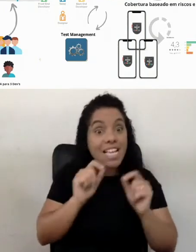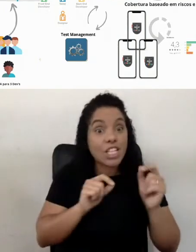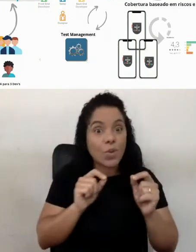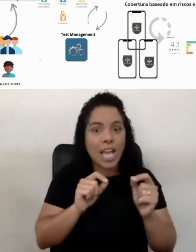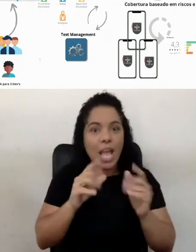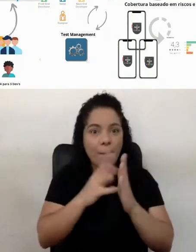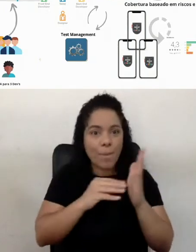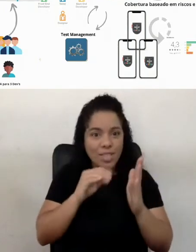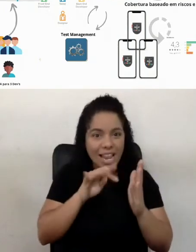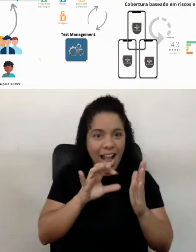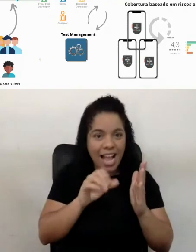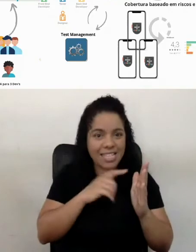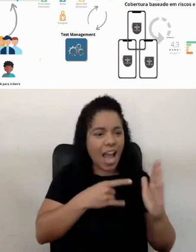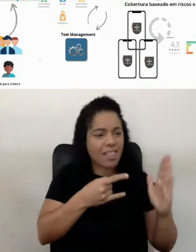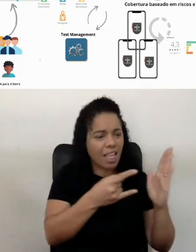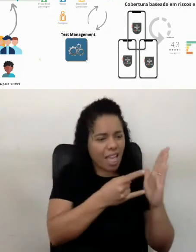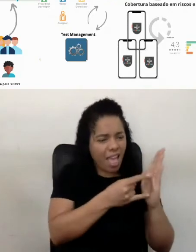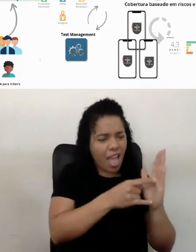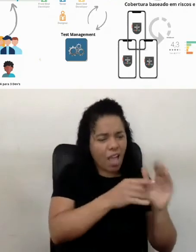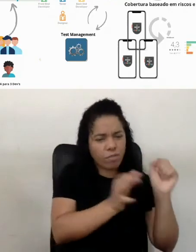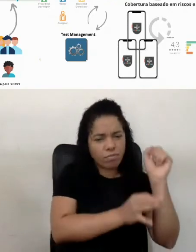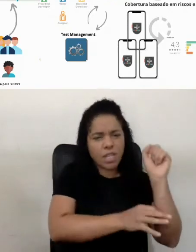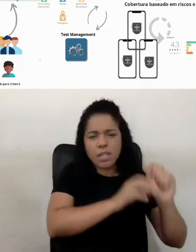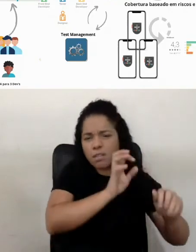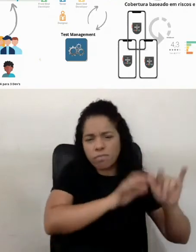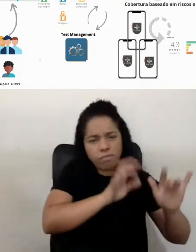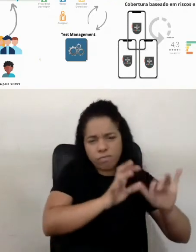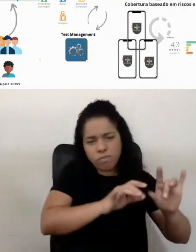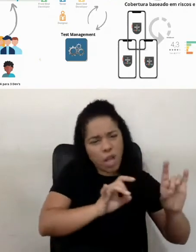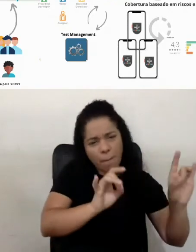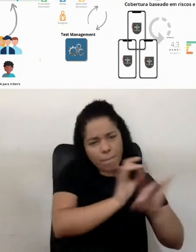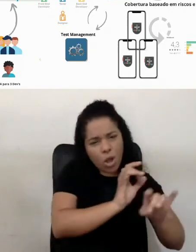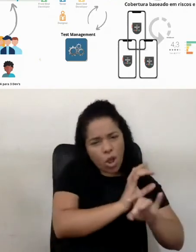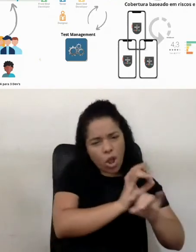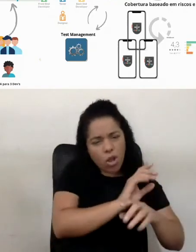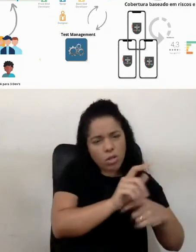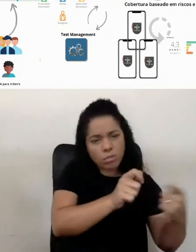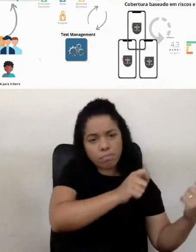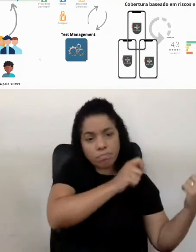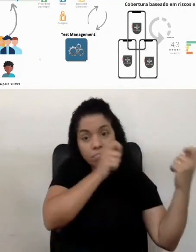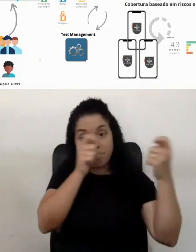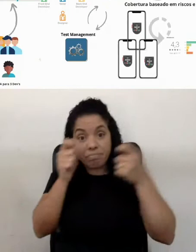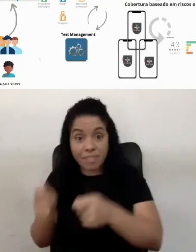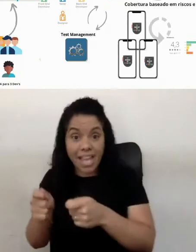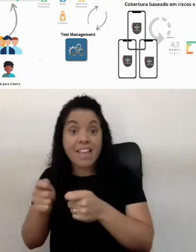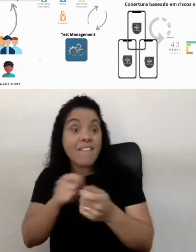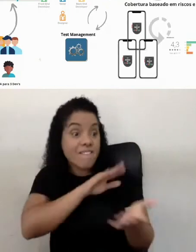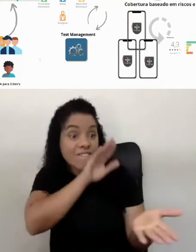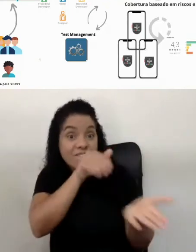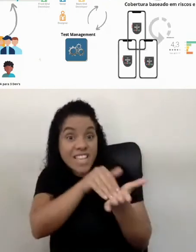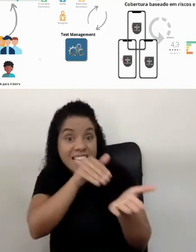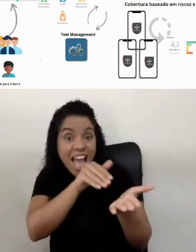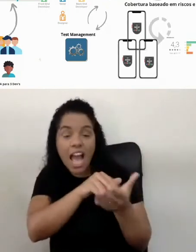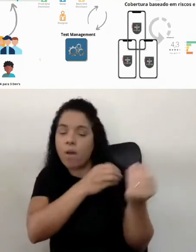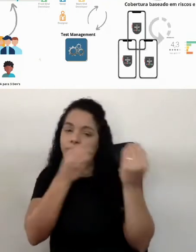no final do processo, no final do ciclo ali de desenvolvimento, que tem que garantir como um todo, que somos os únicos